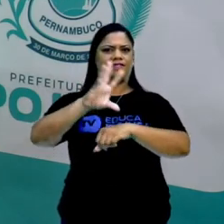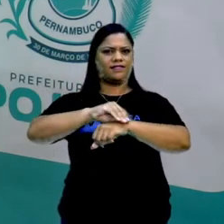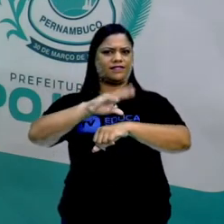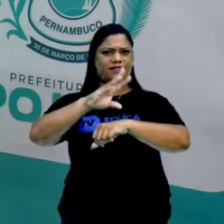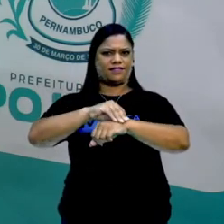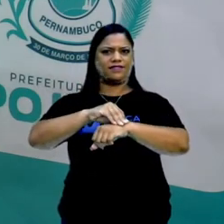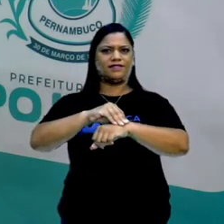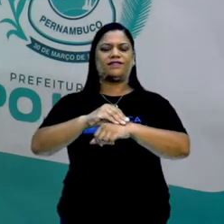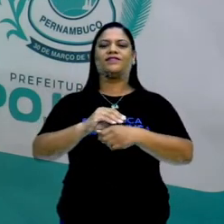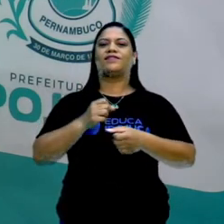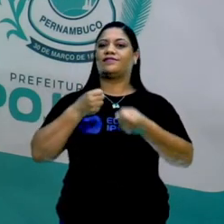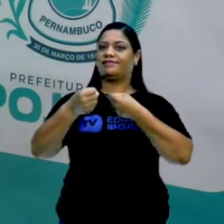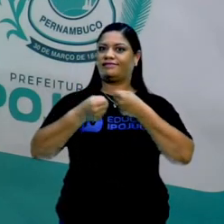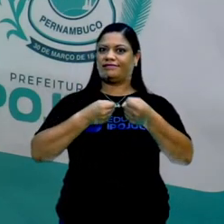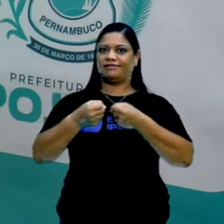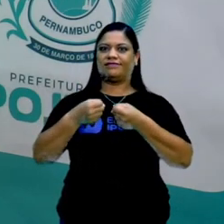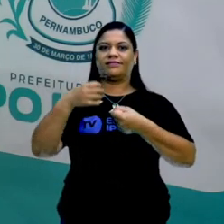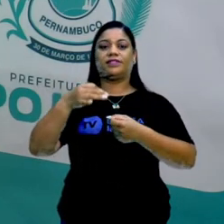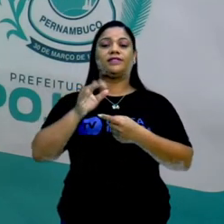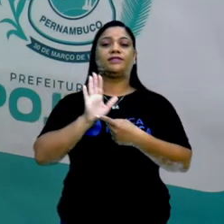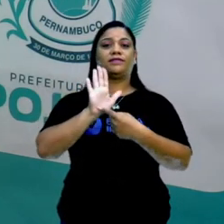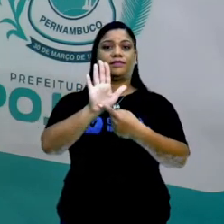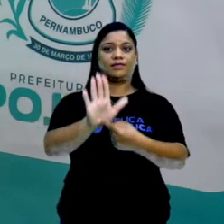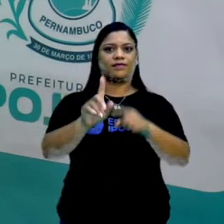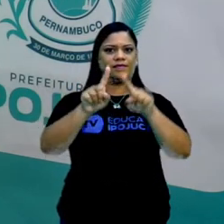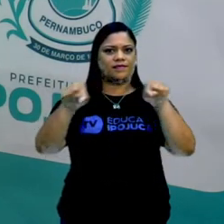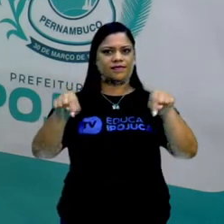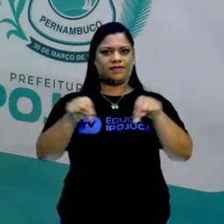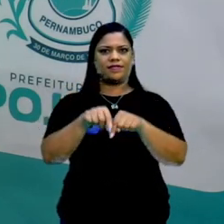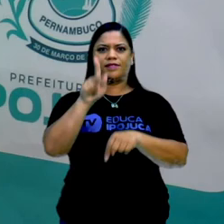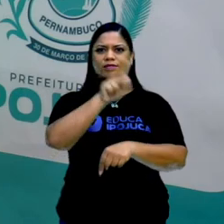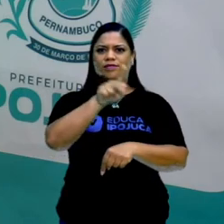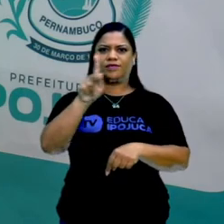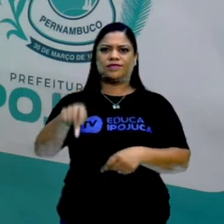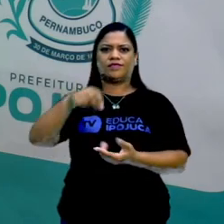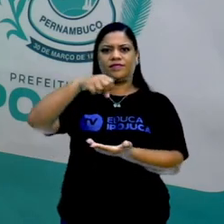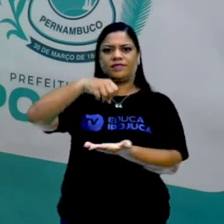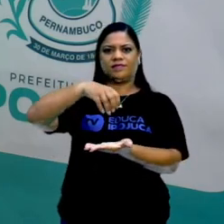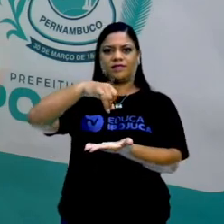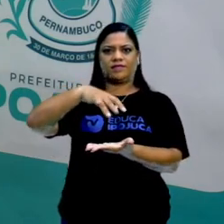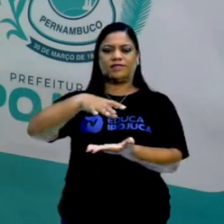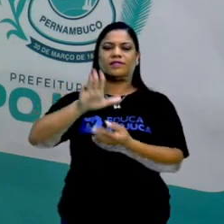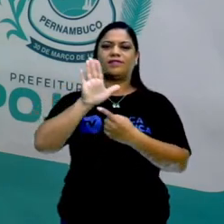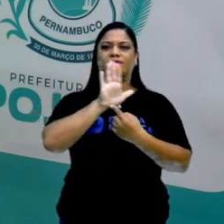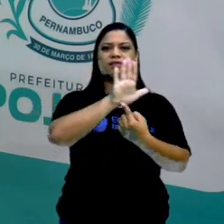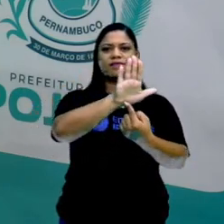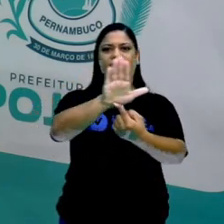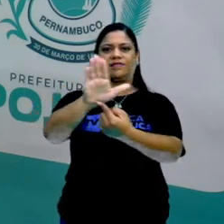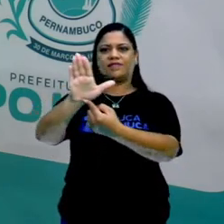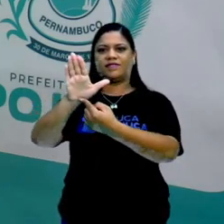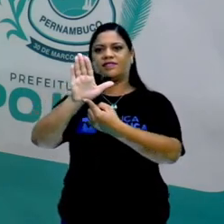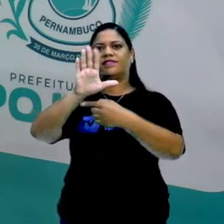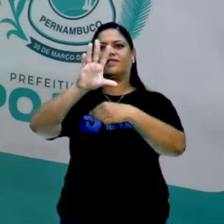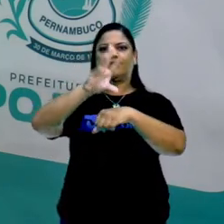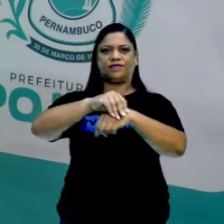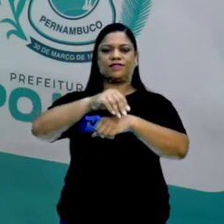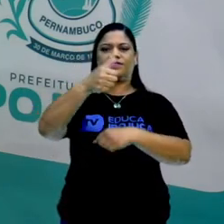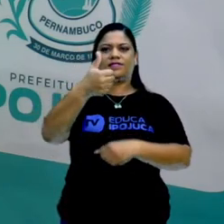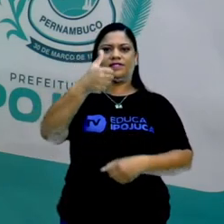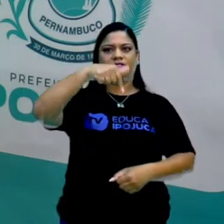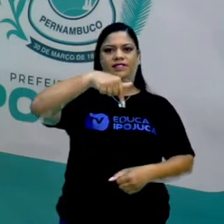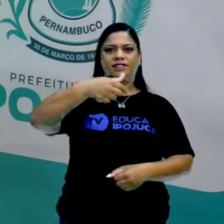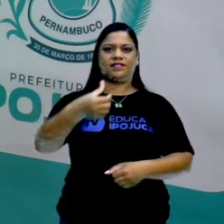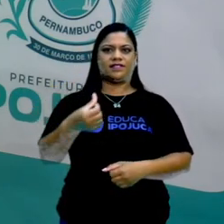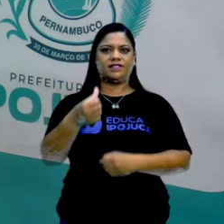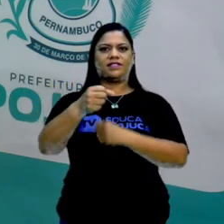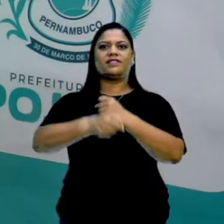fotos reportagens, tá? Leva pra tua sala de aula, pede pro professor imprimir, faz uma exposição sobre os 176